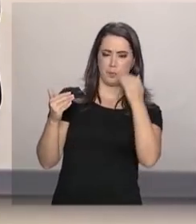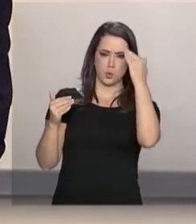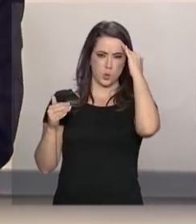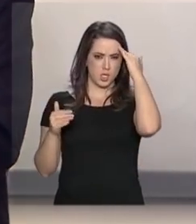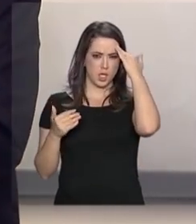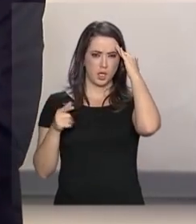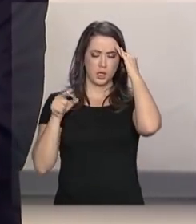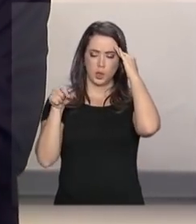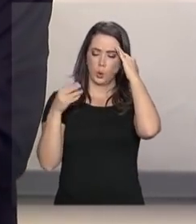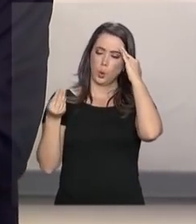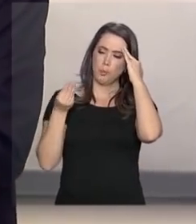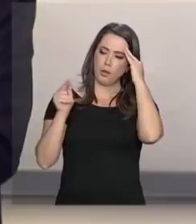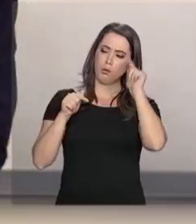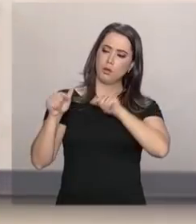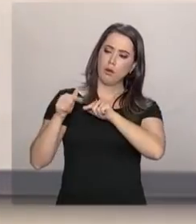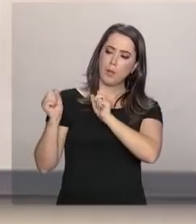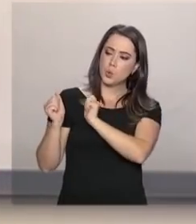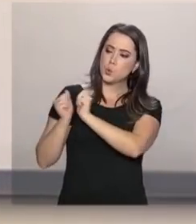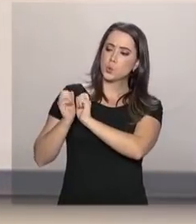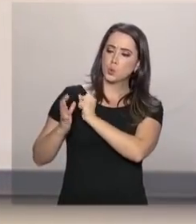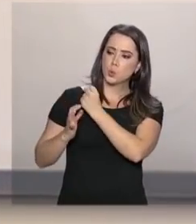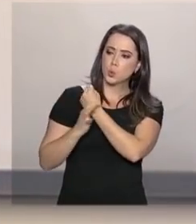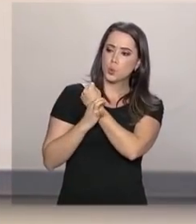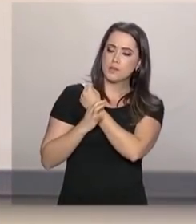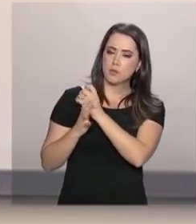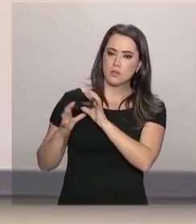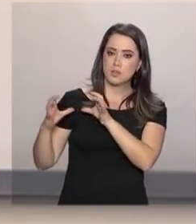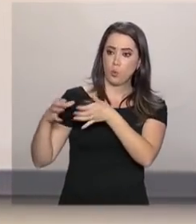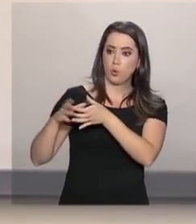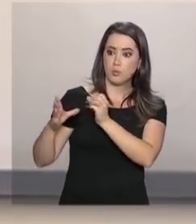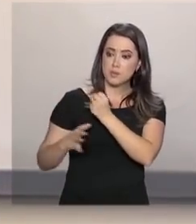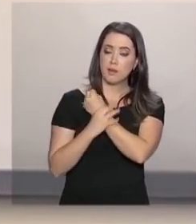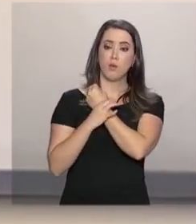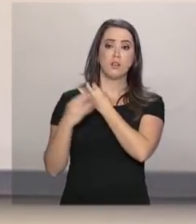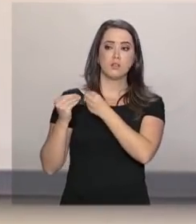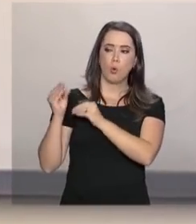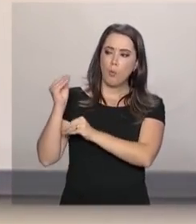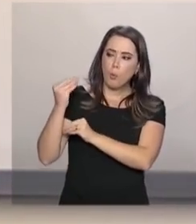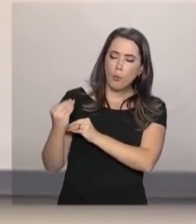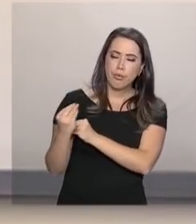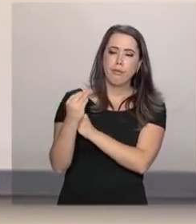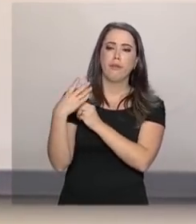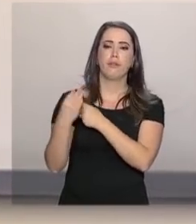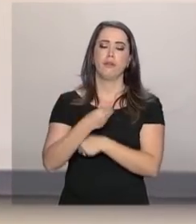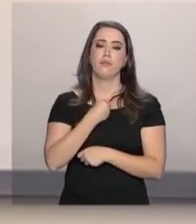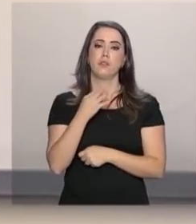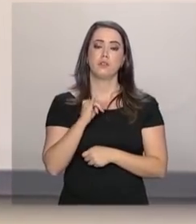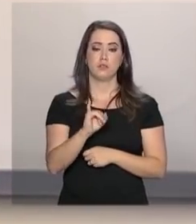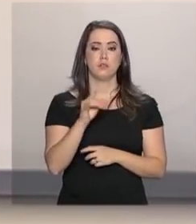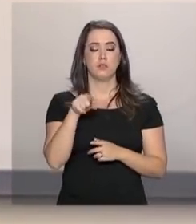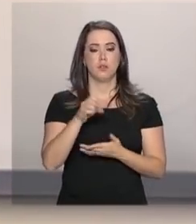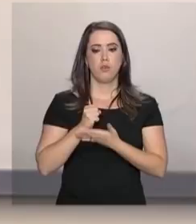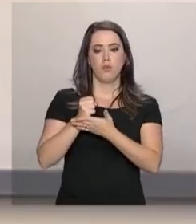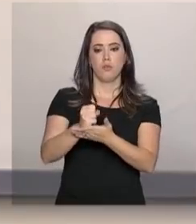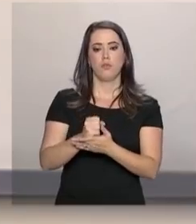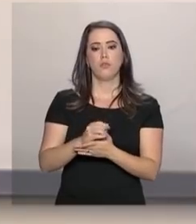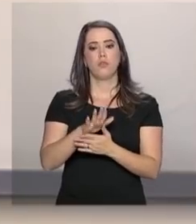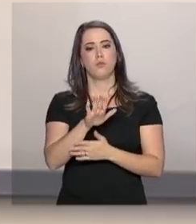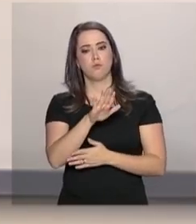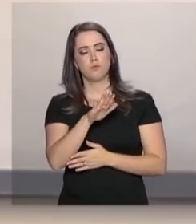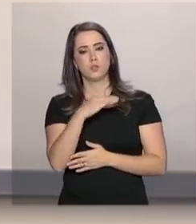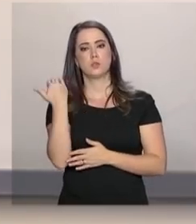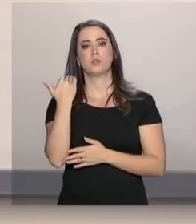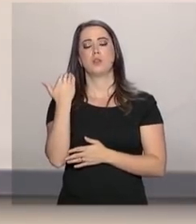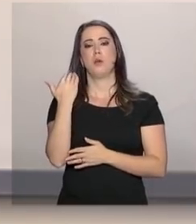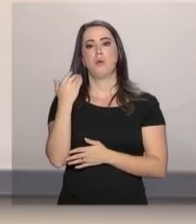o trabalho daqueles que estão ali até, se for o caso, oferecer o sacrifício da